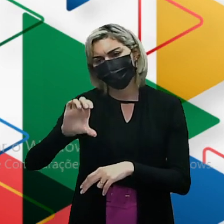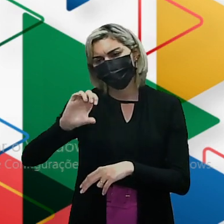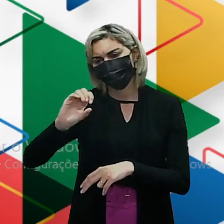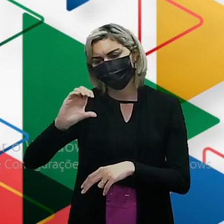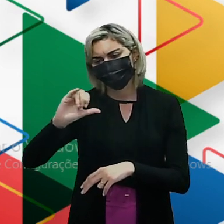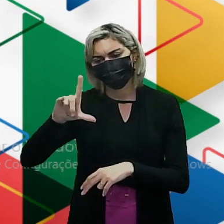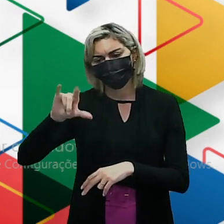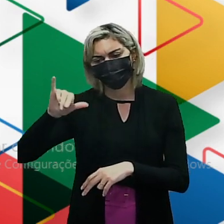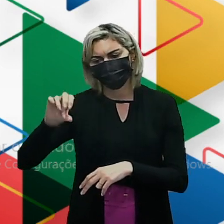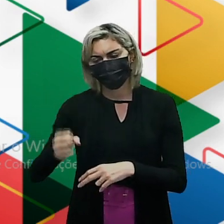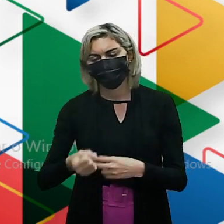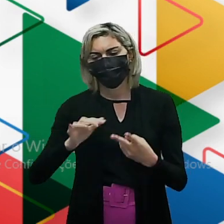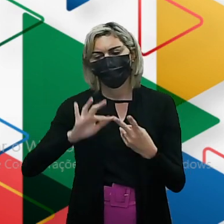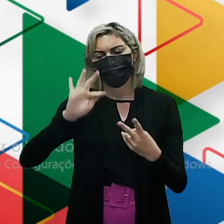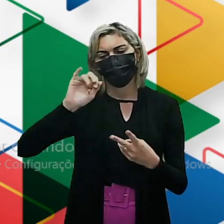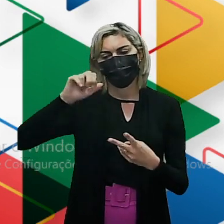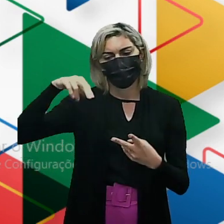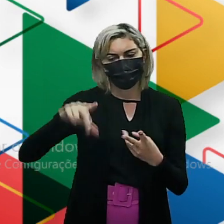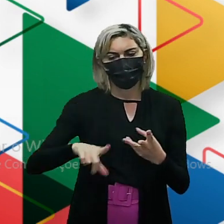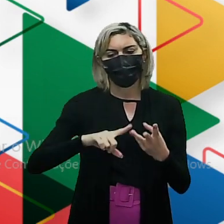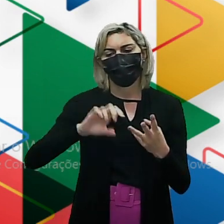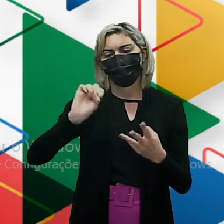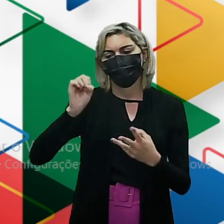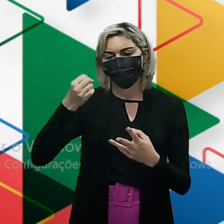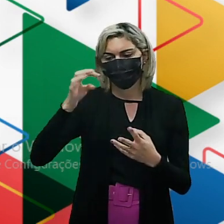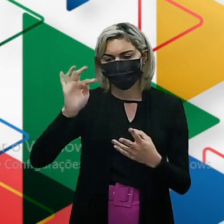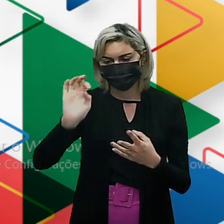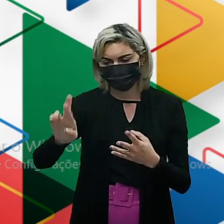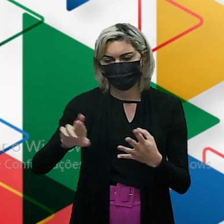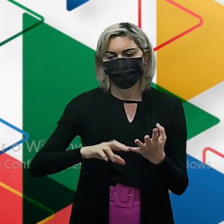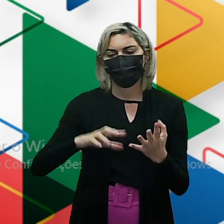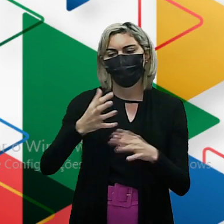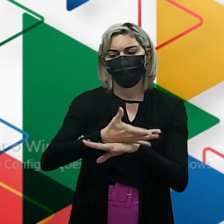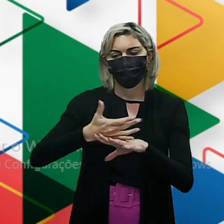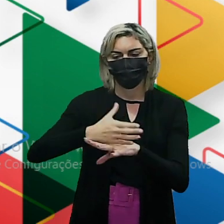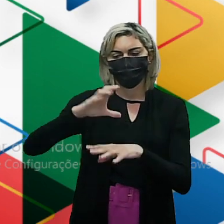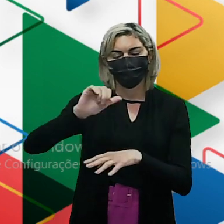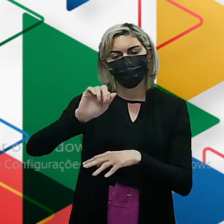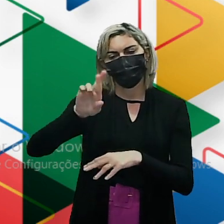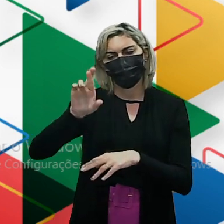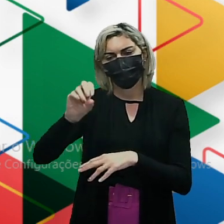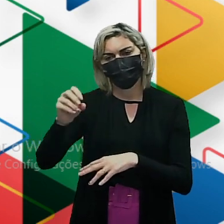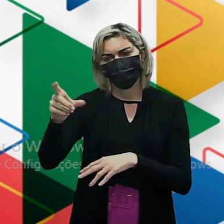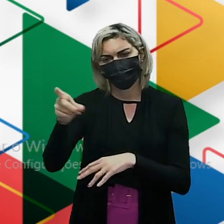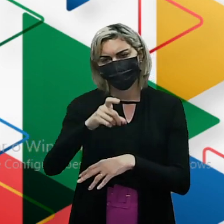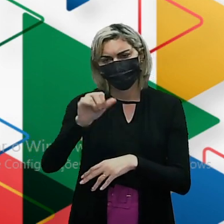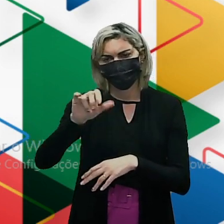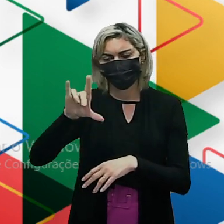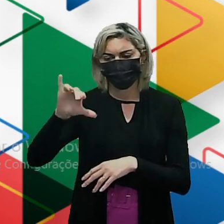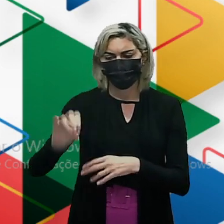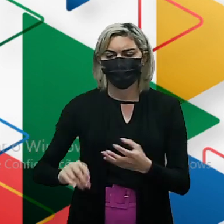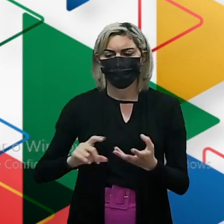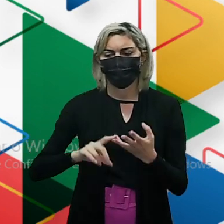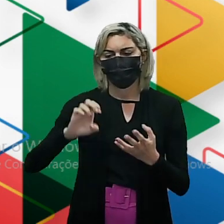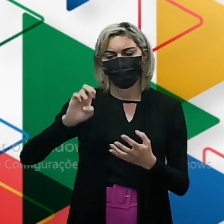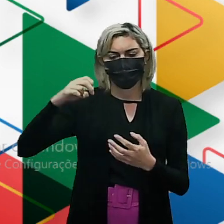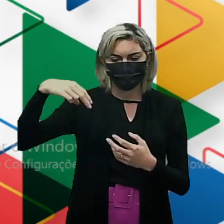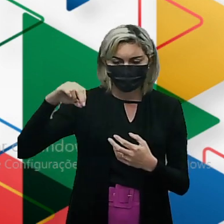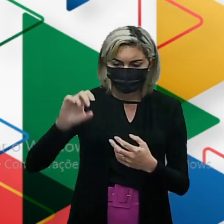fenol O éster O ácido carboxílico O enol O éter